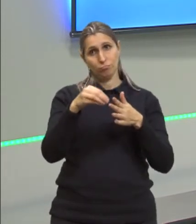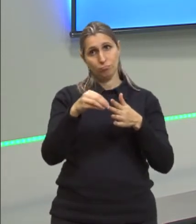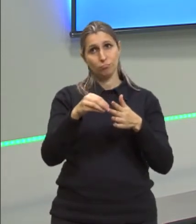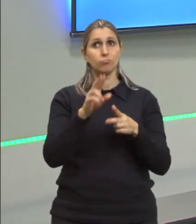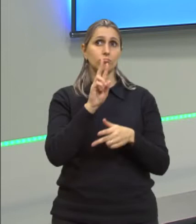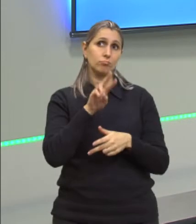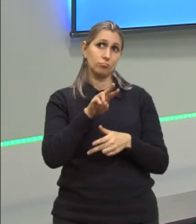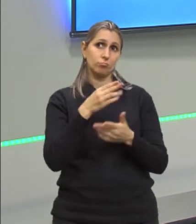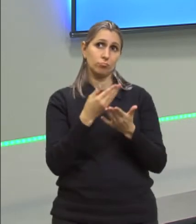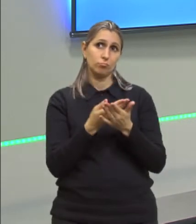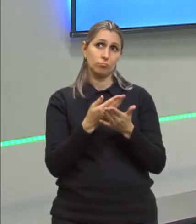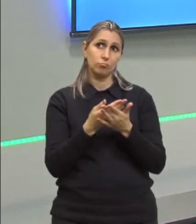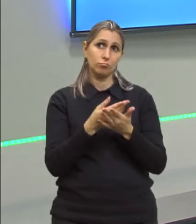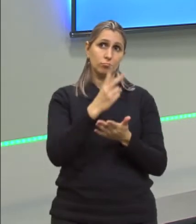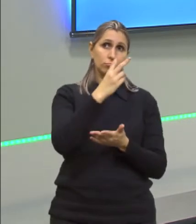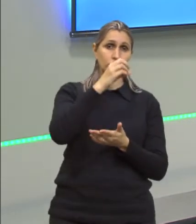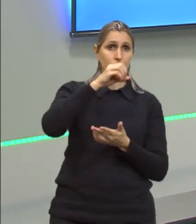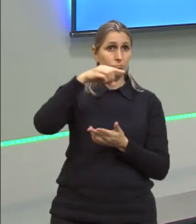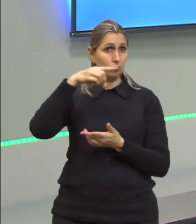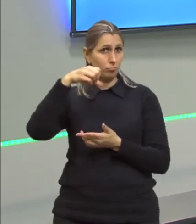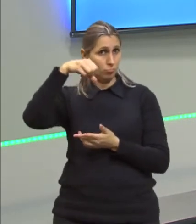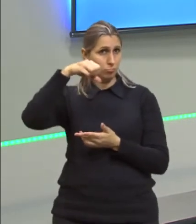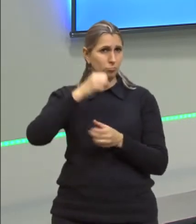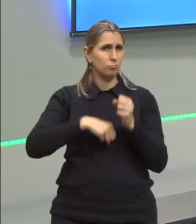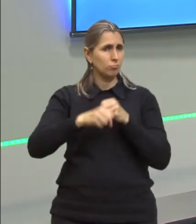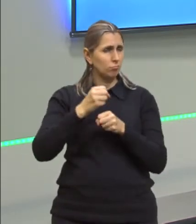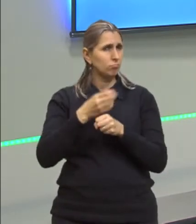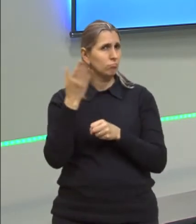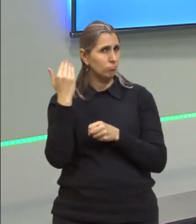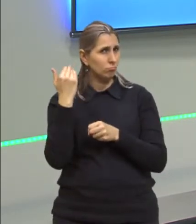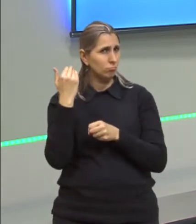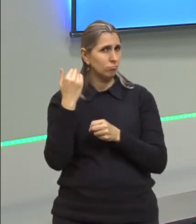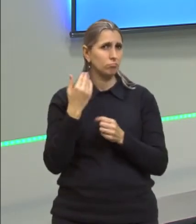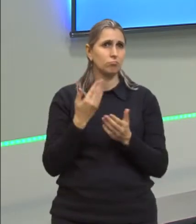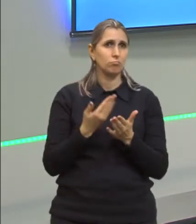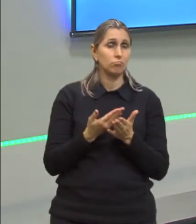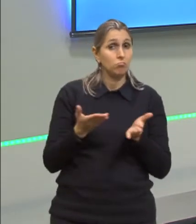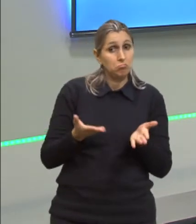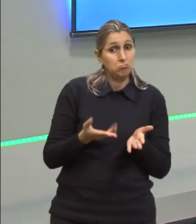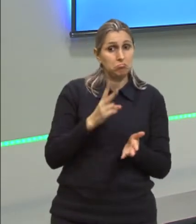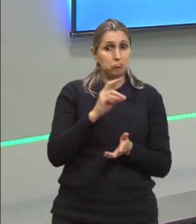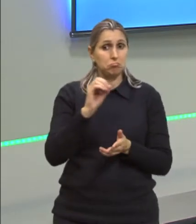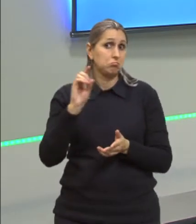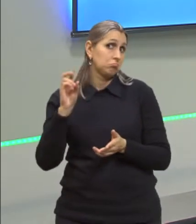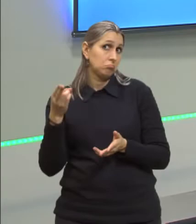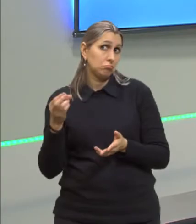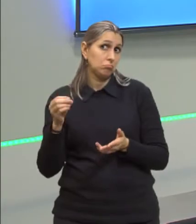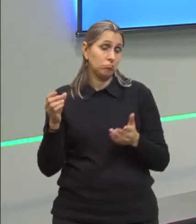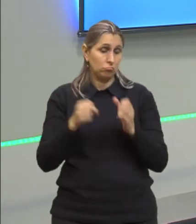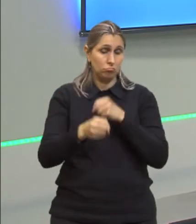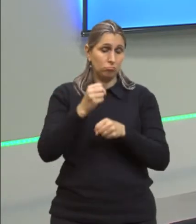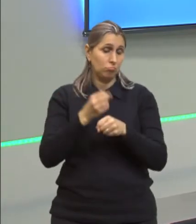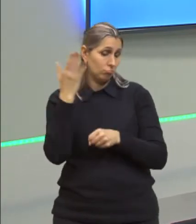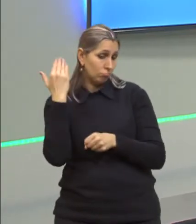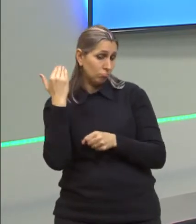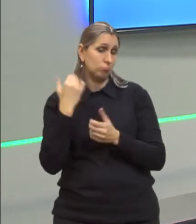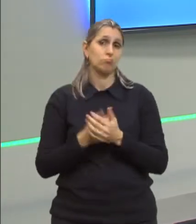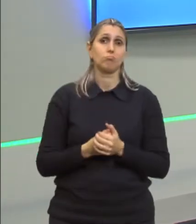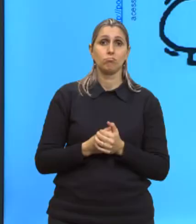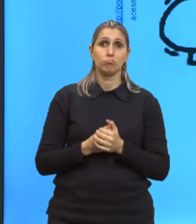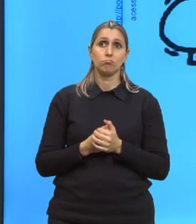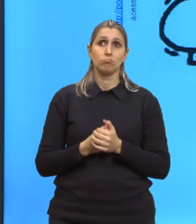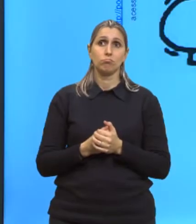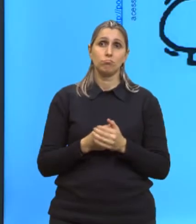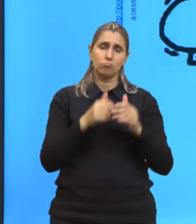ver aqui em 2019, ano passado. Para quem está vendo em 2020, foi ano passado. na imagem,